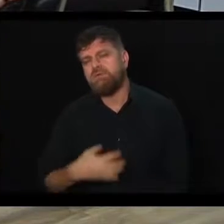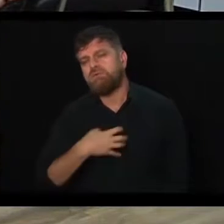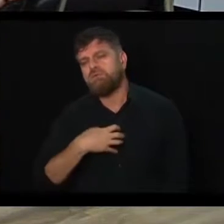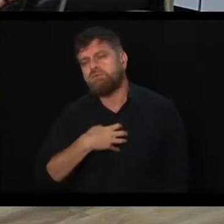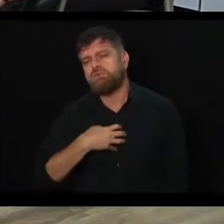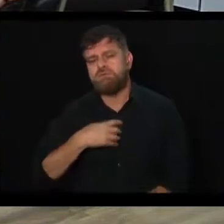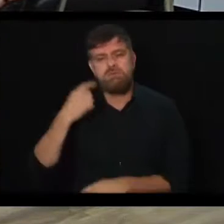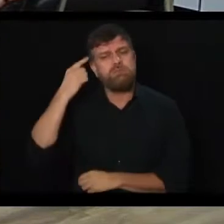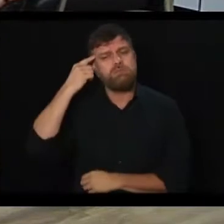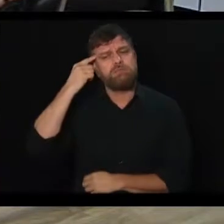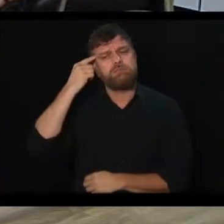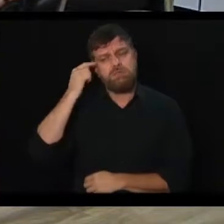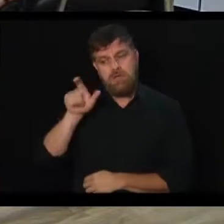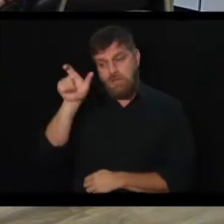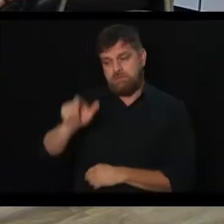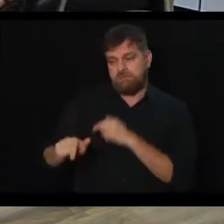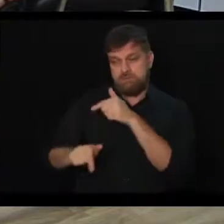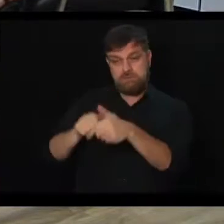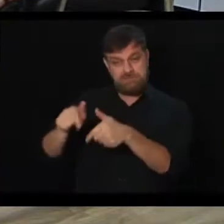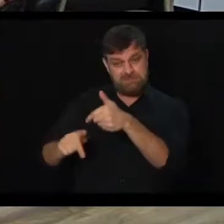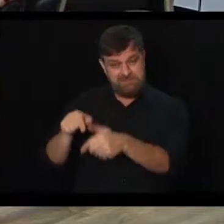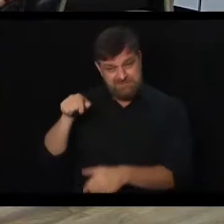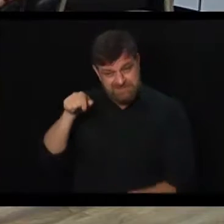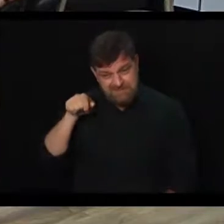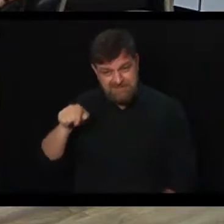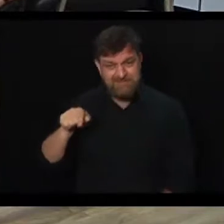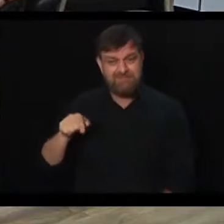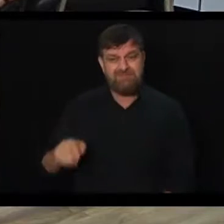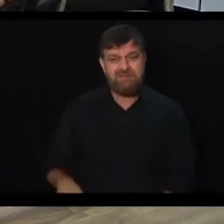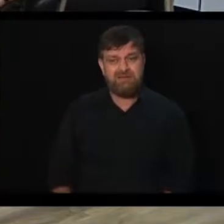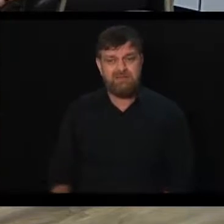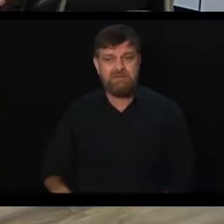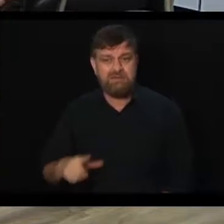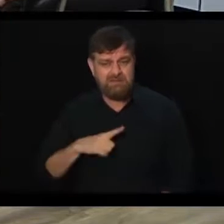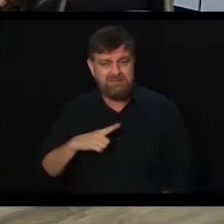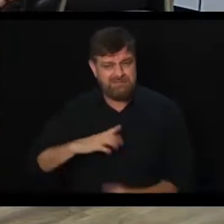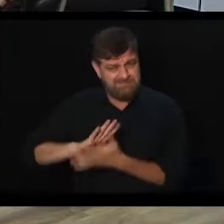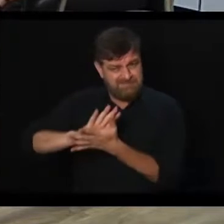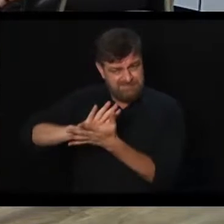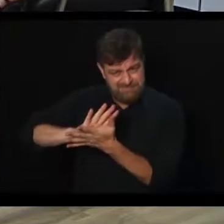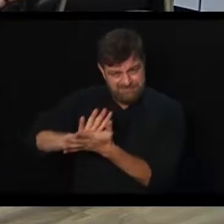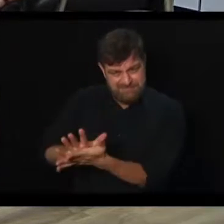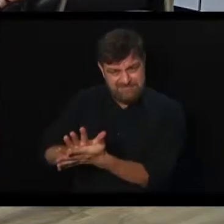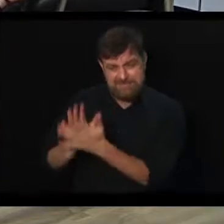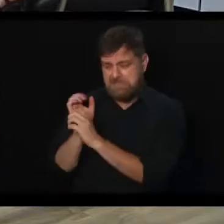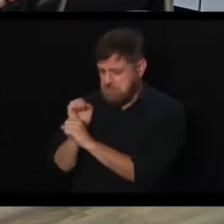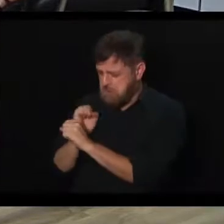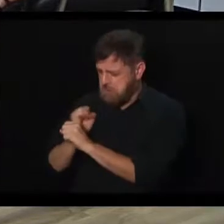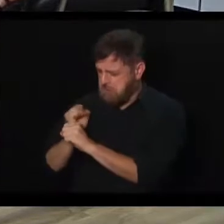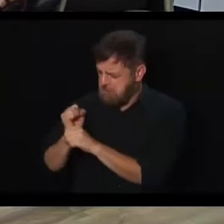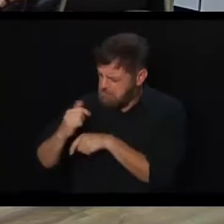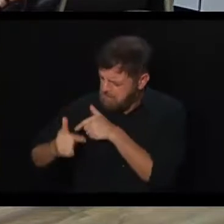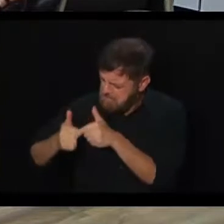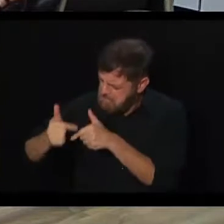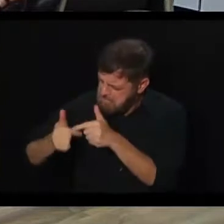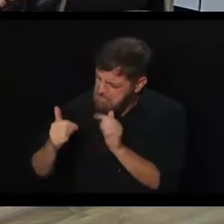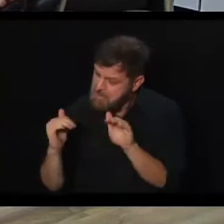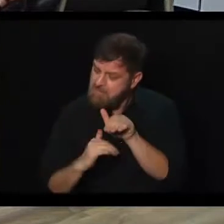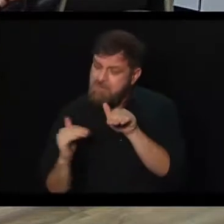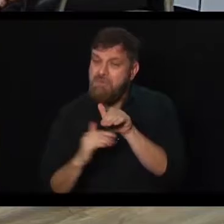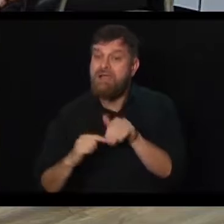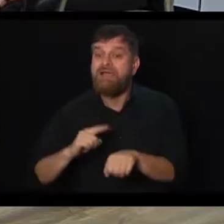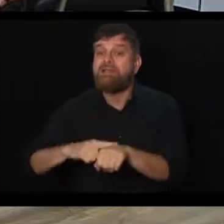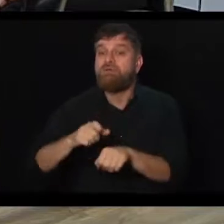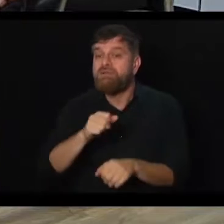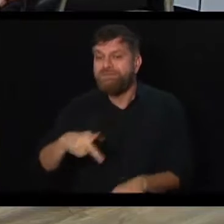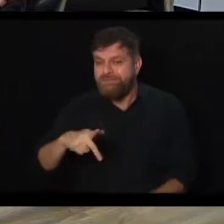de pensarmos que o trabalhador vai ser, de certa forma, penalizado depois de tantos anos de trabalho? Se nós